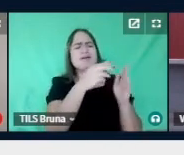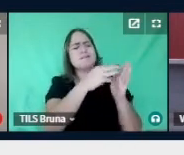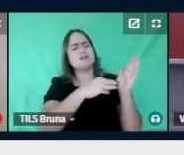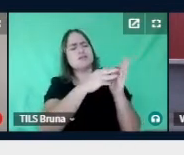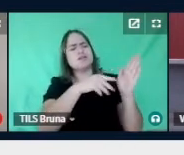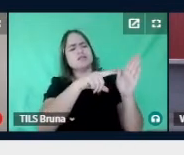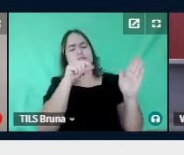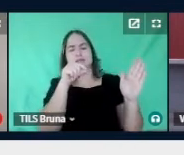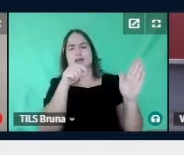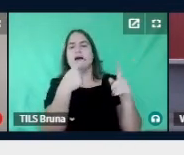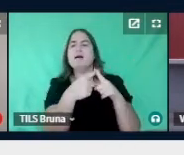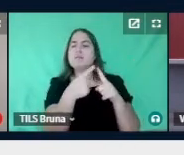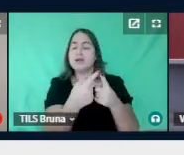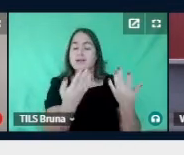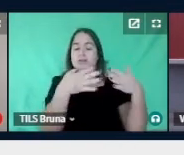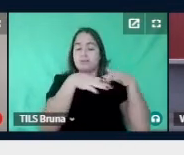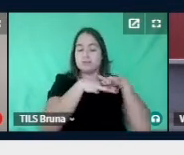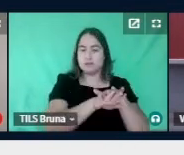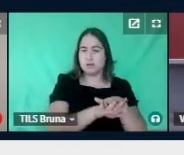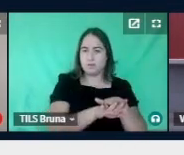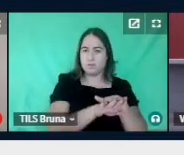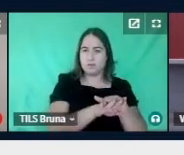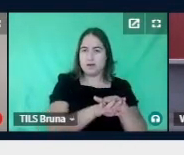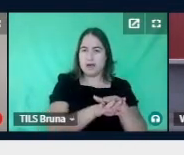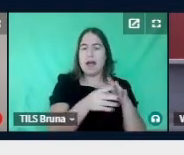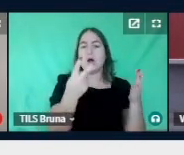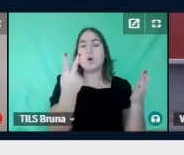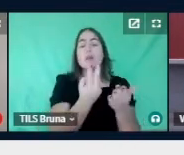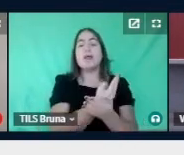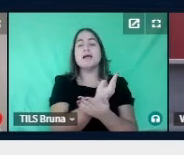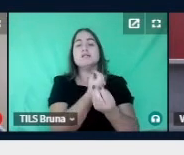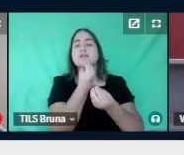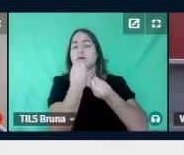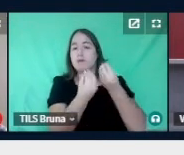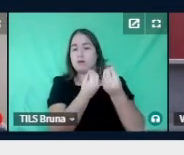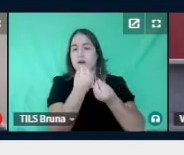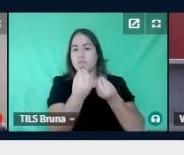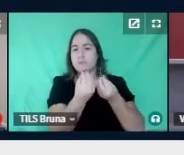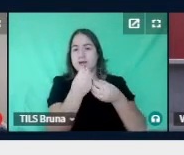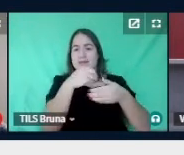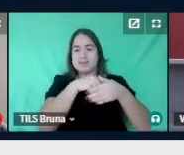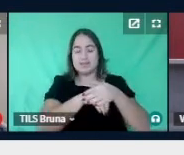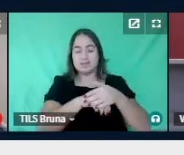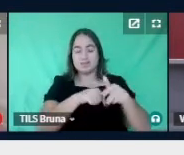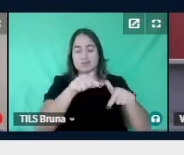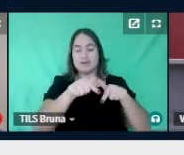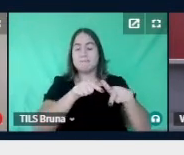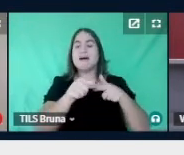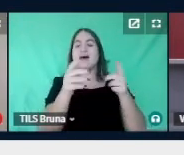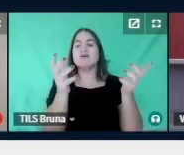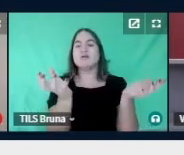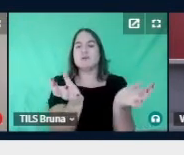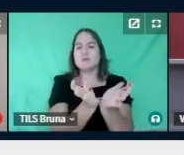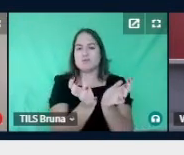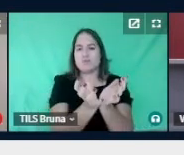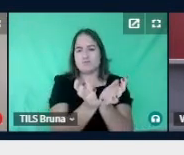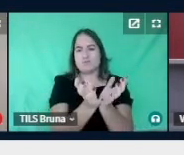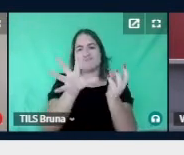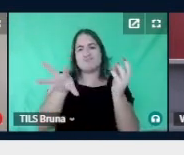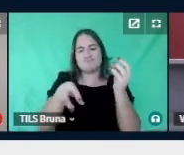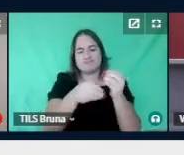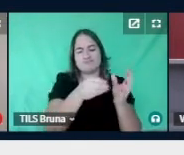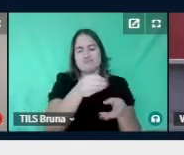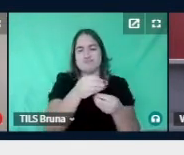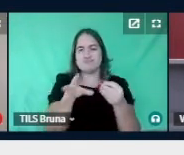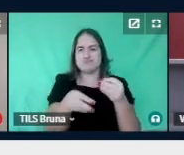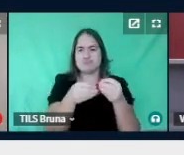inclusão, ela se acontece, ela se dá por meio do trabalho colaborativo. Houve também aulas